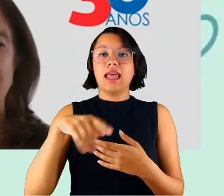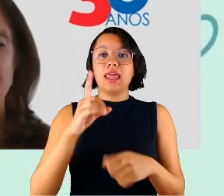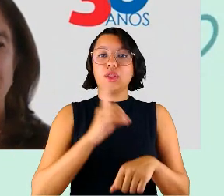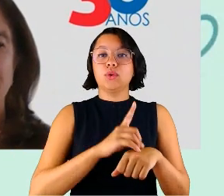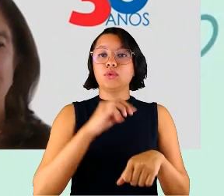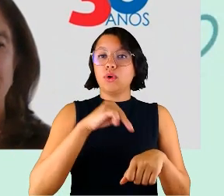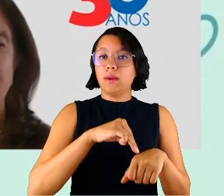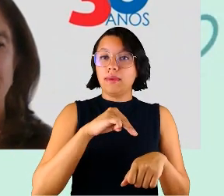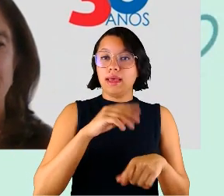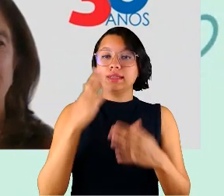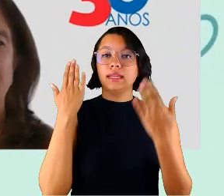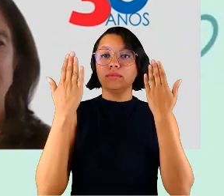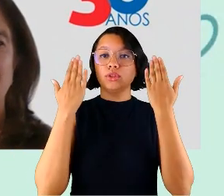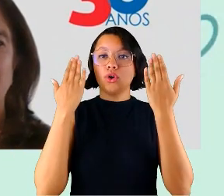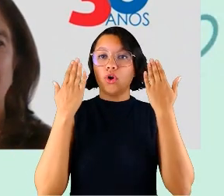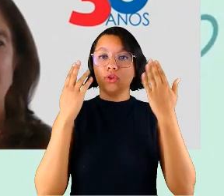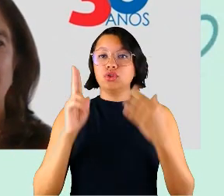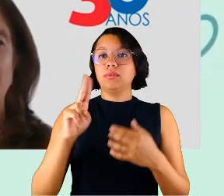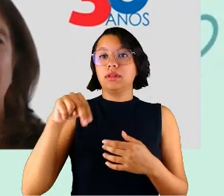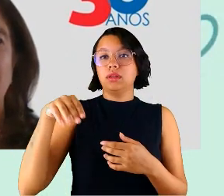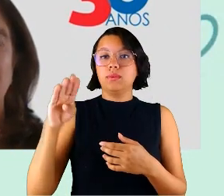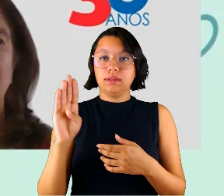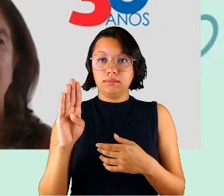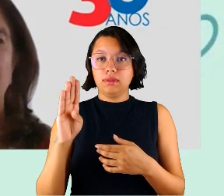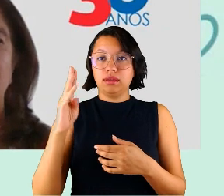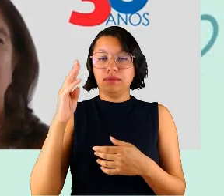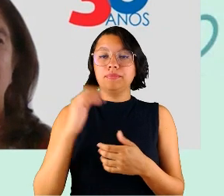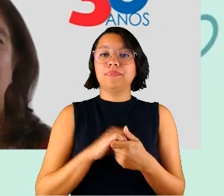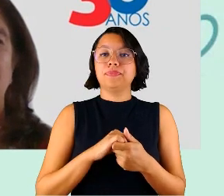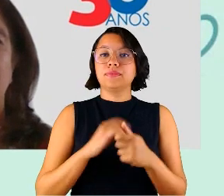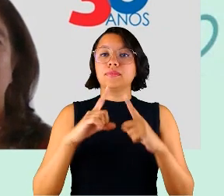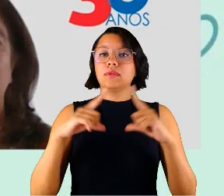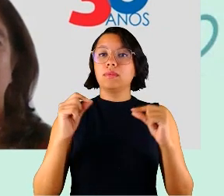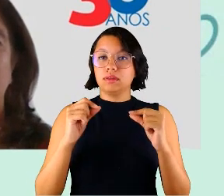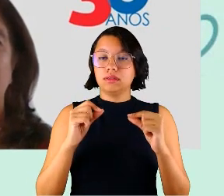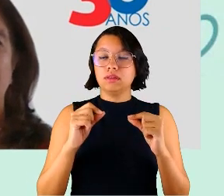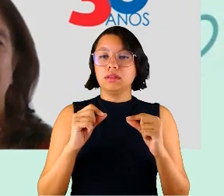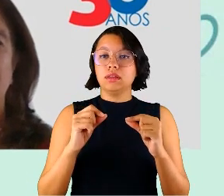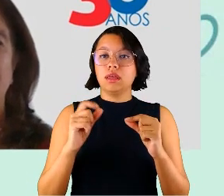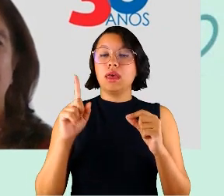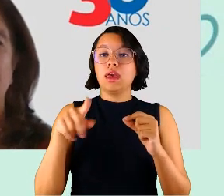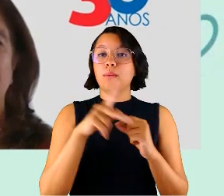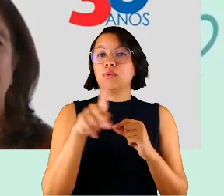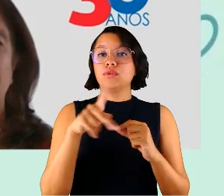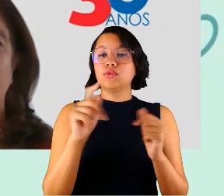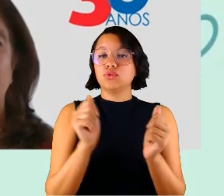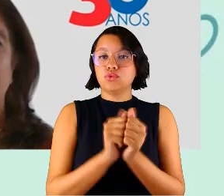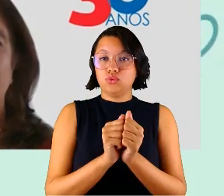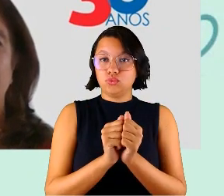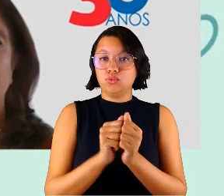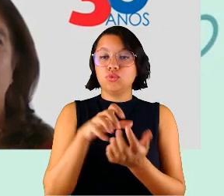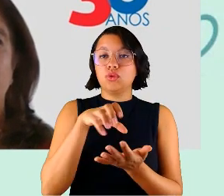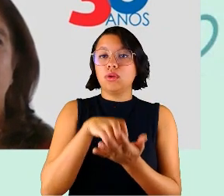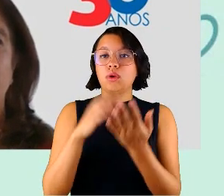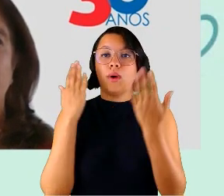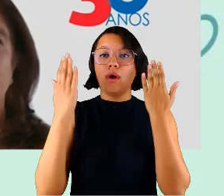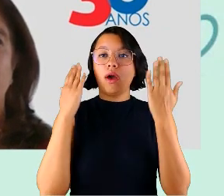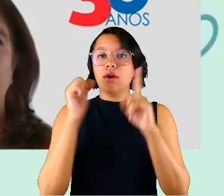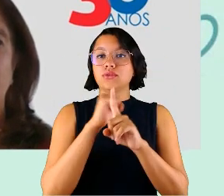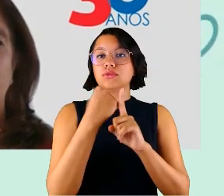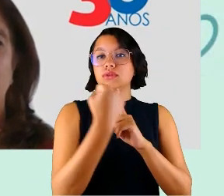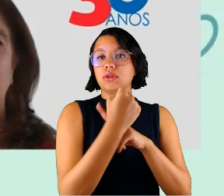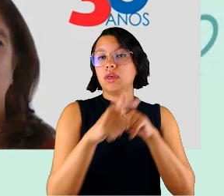mestra em psicologia pela Universidade de Brasília, onde é professora associada no Departamento de Psicologia Social e do